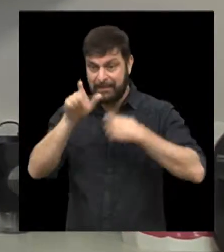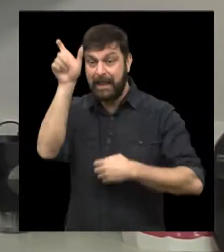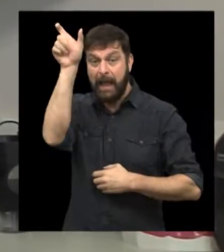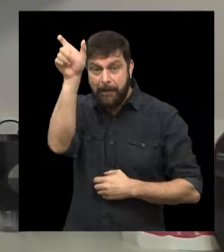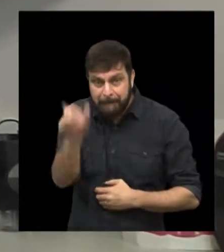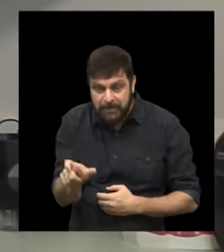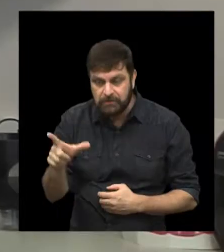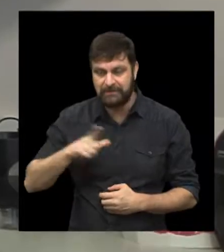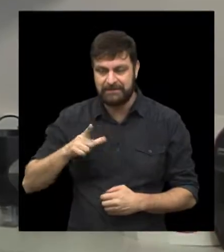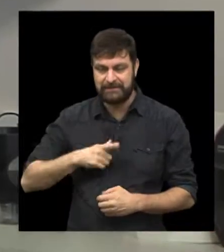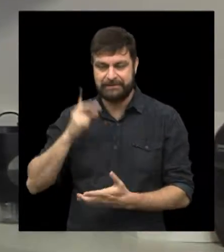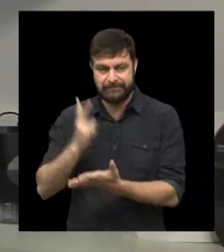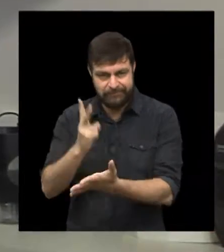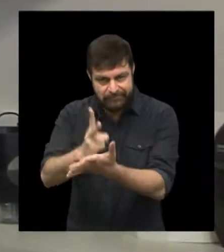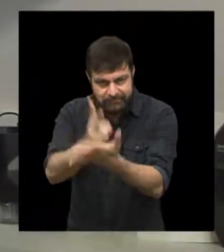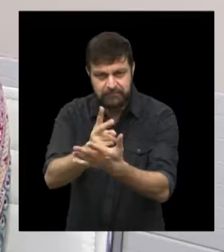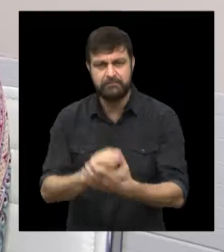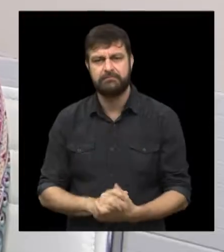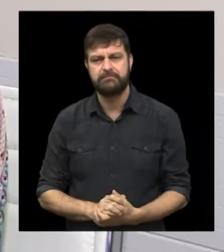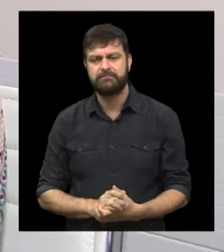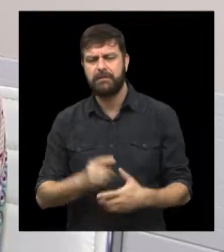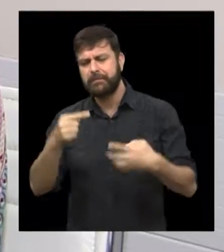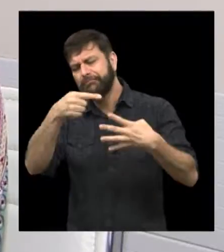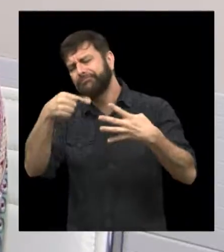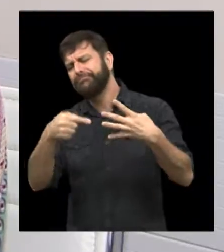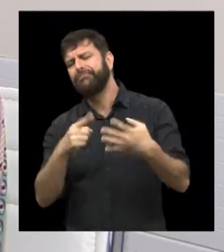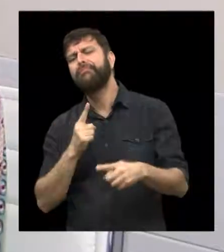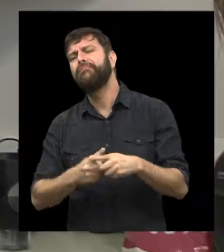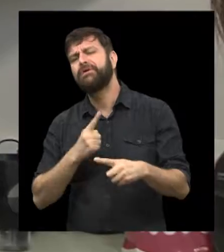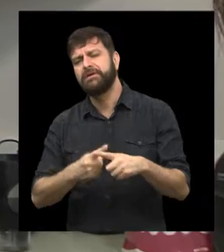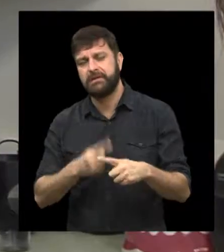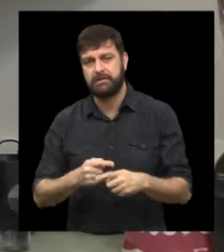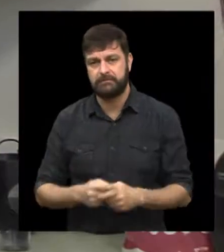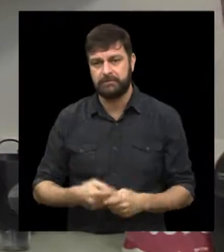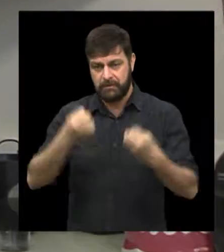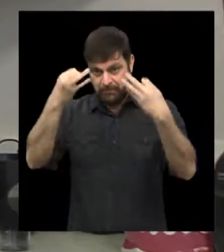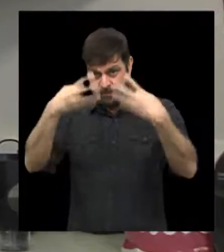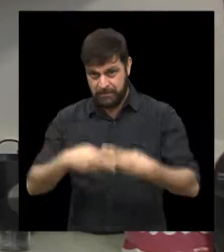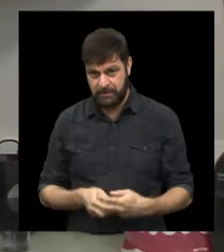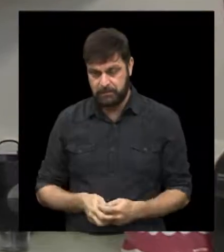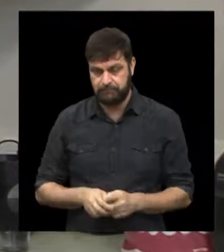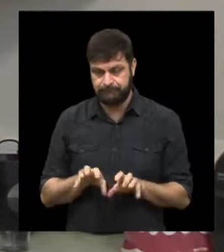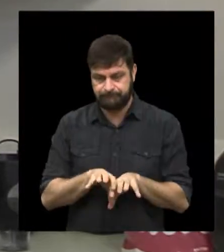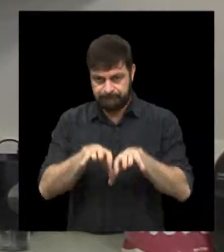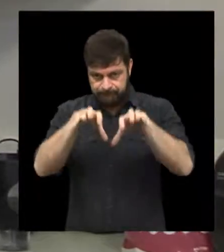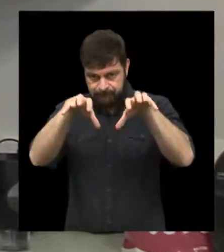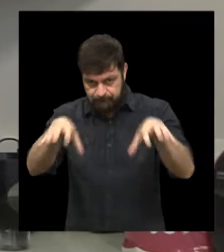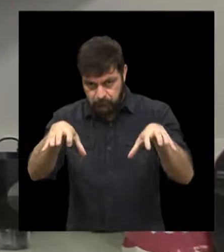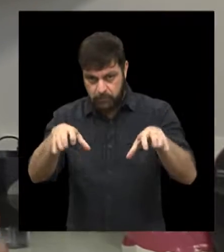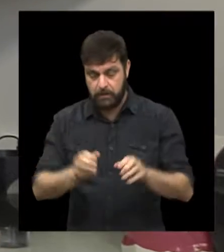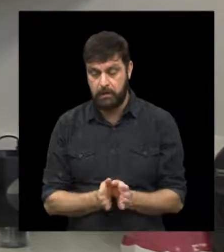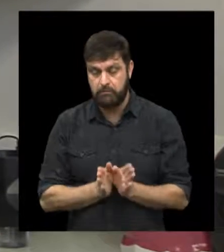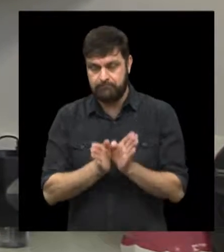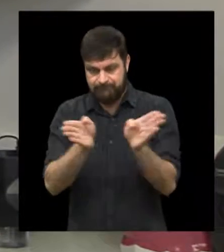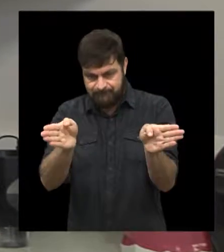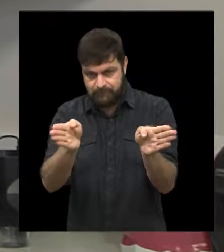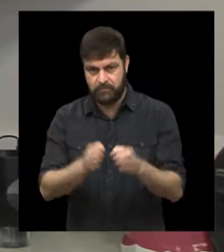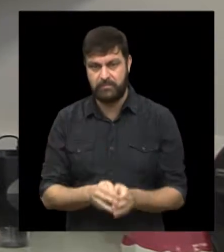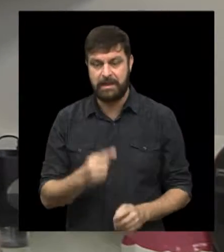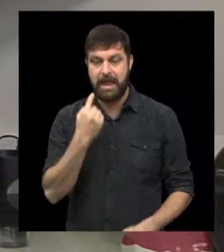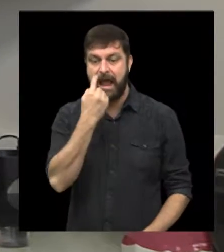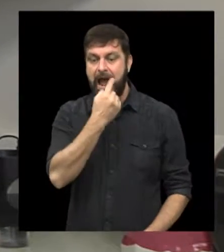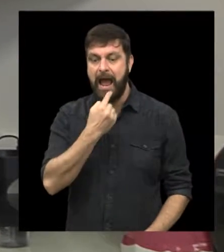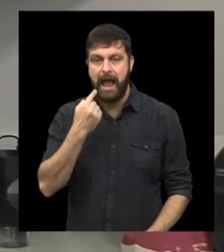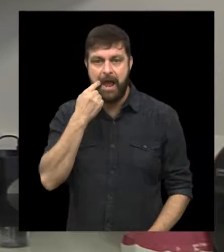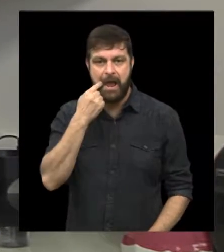é aquele que a pessoa tem com uma certa constância. E quais são as causas? As causas eu vou dividi-las em duas causas principais. As